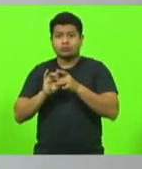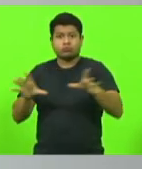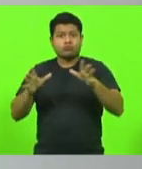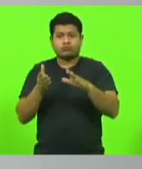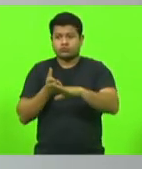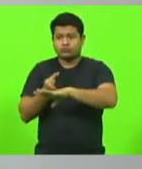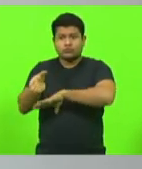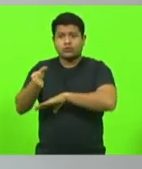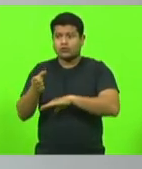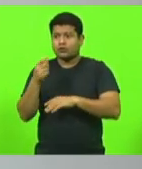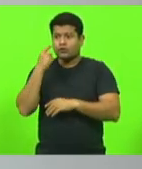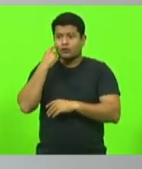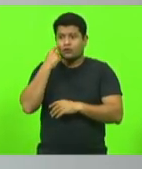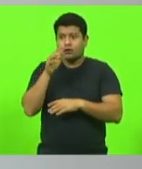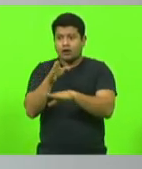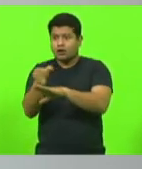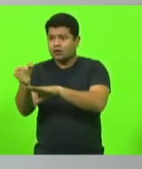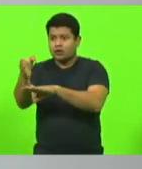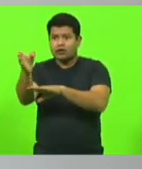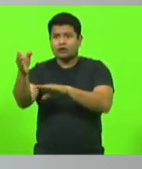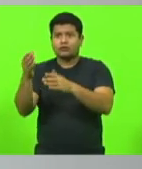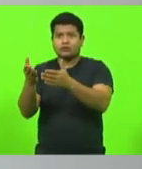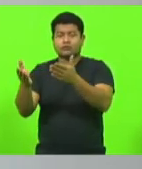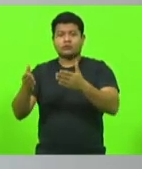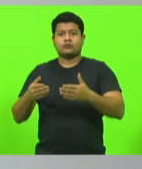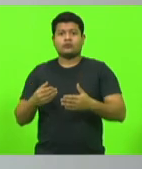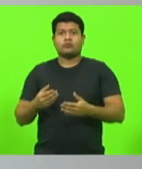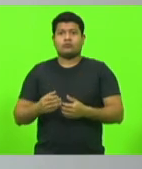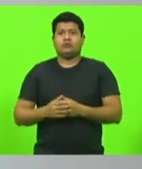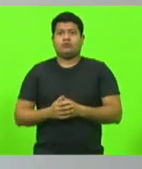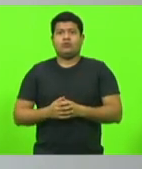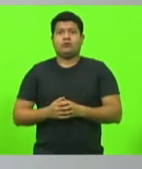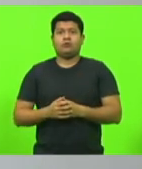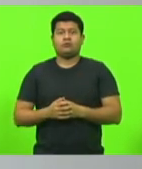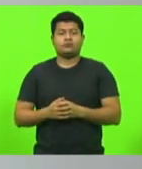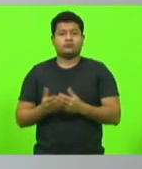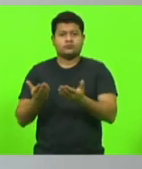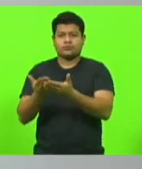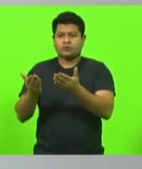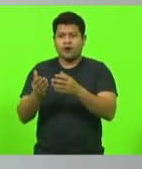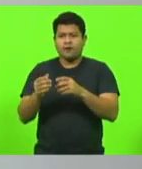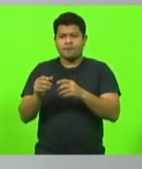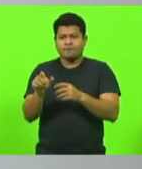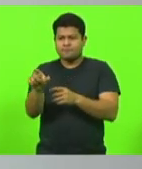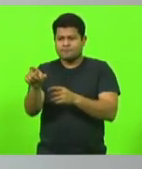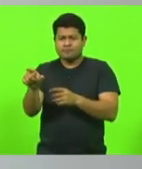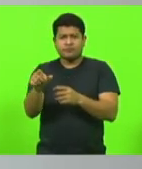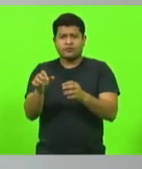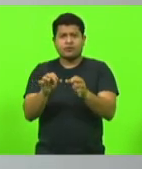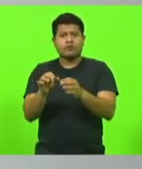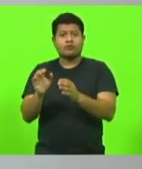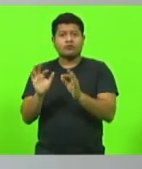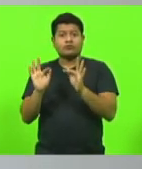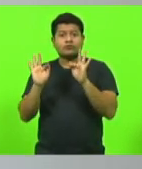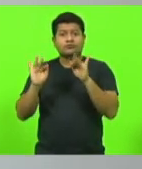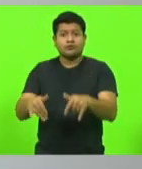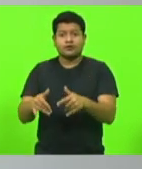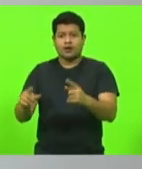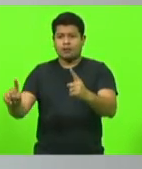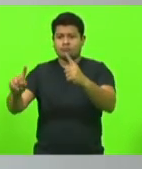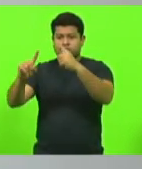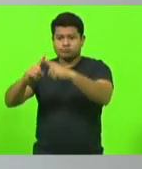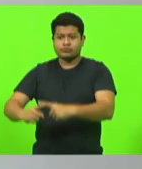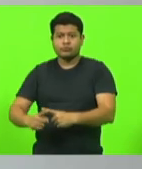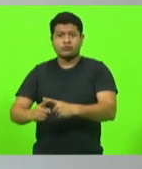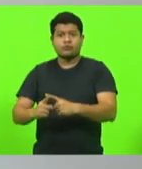boneco, como se fosse um bichinho, e no final da competição um machuca o